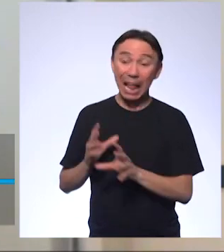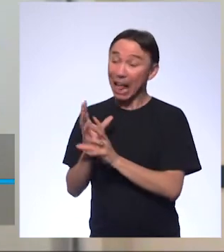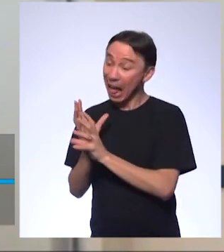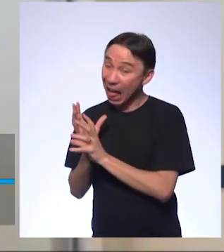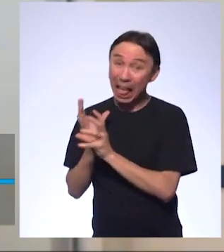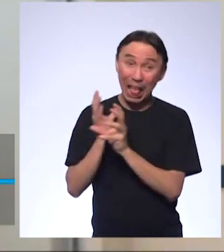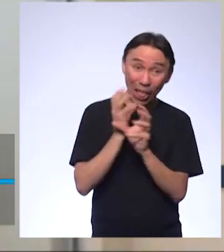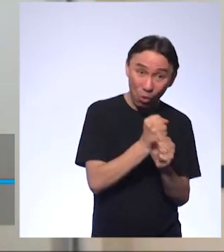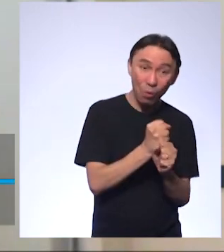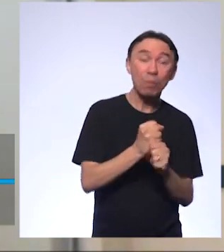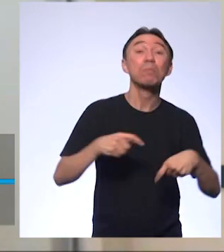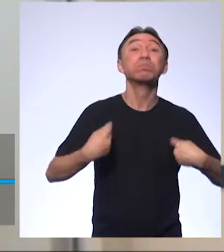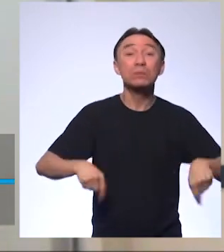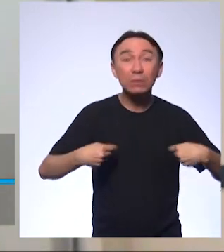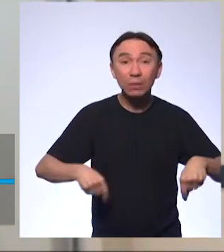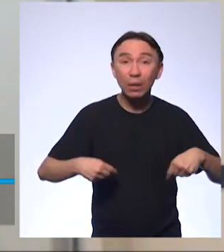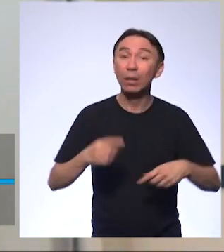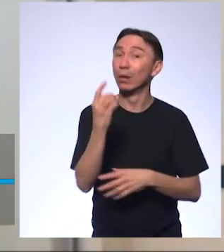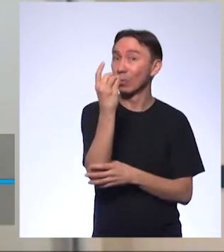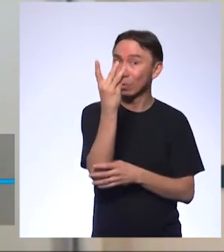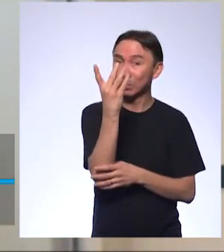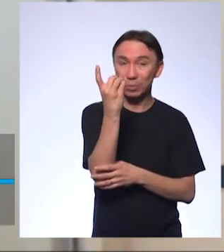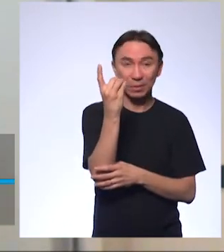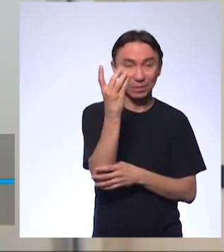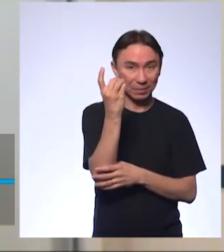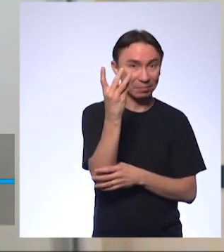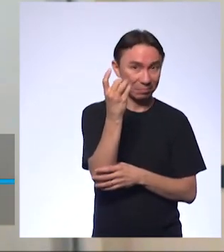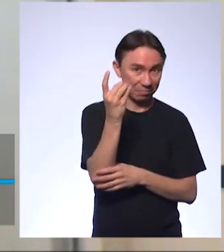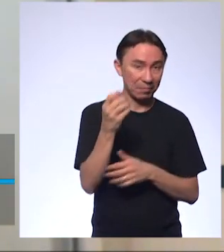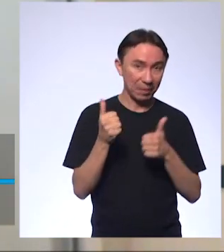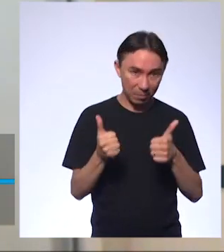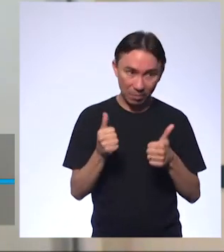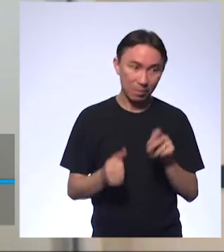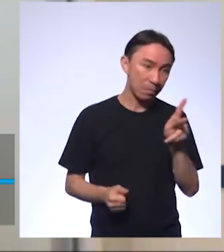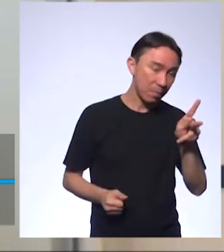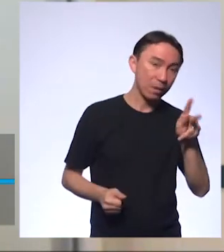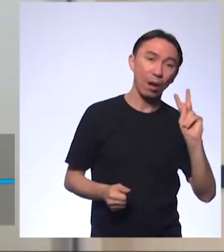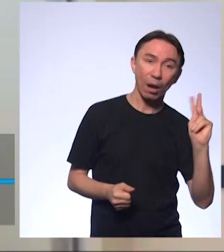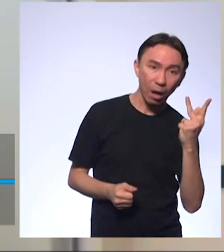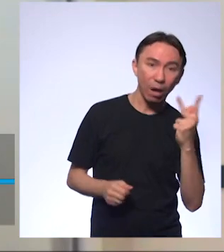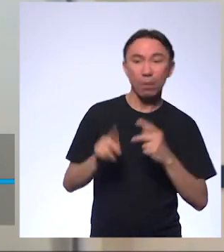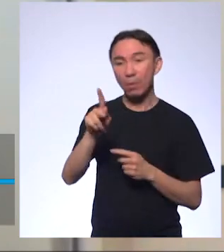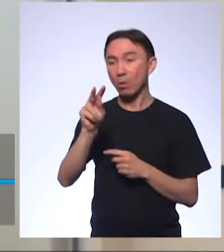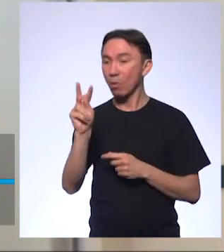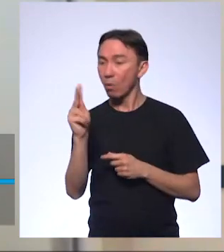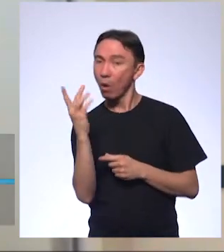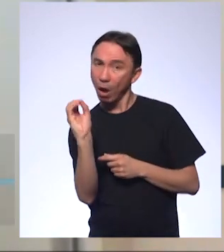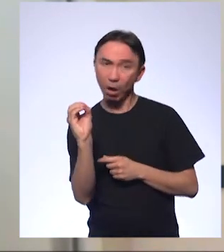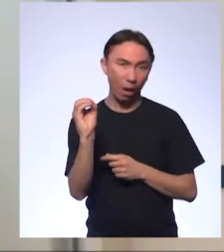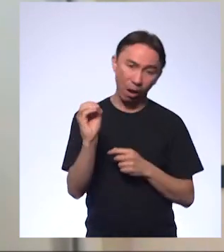tenho o valor de pH, encontro o pH e vice-versa. A pode agora continuar no slide.